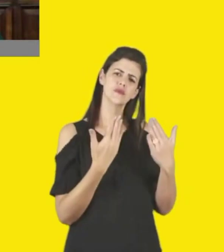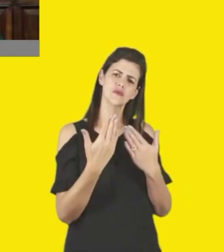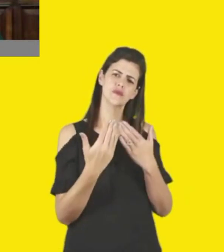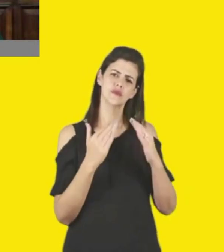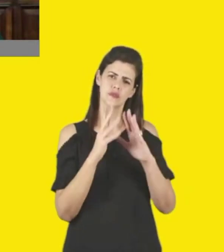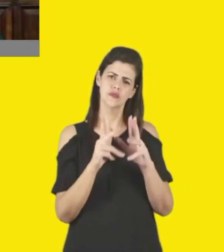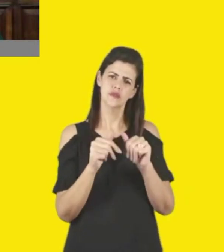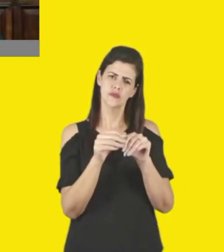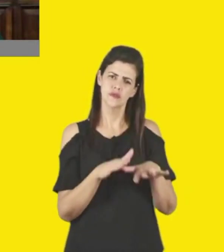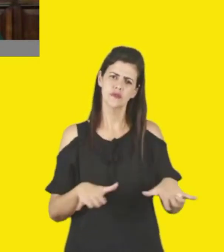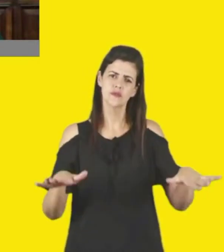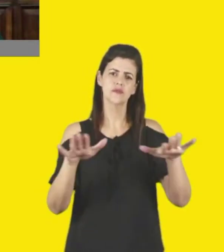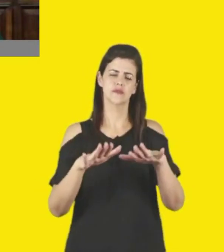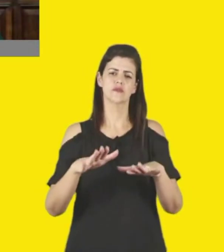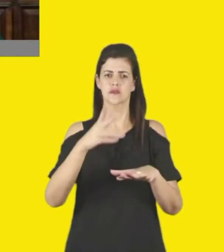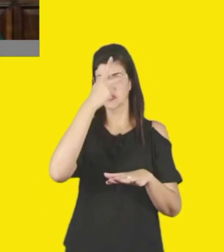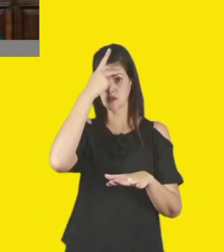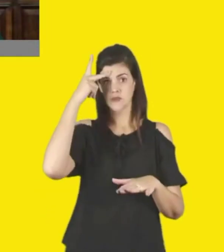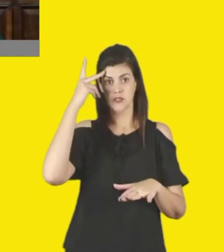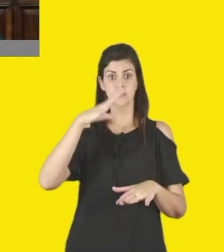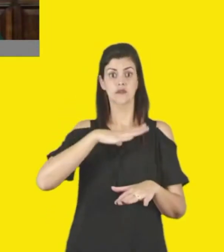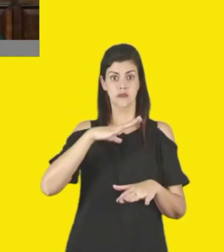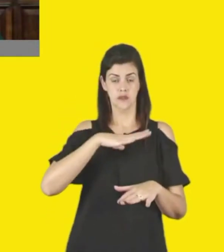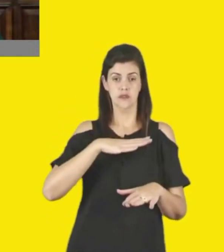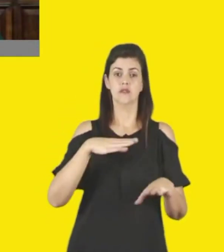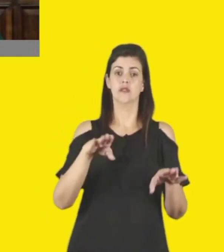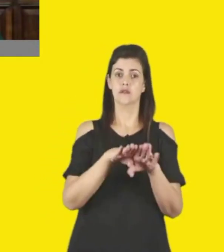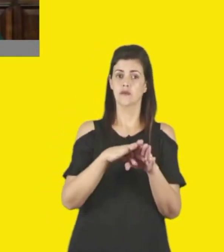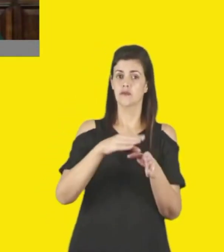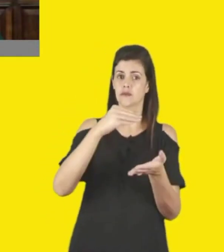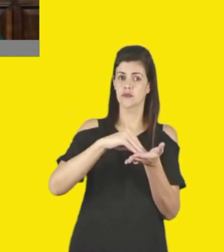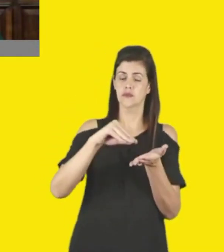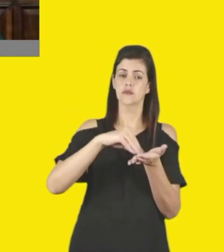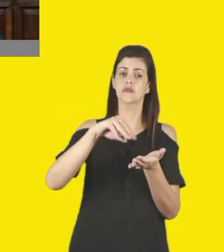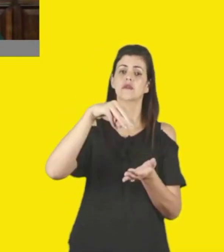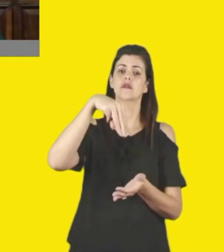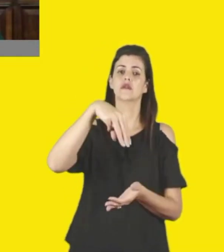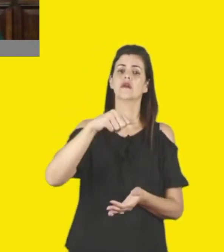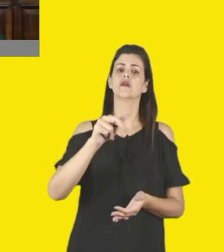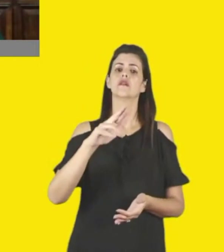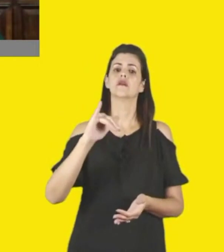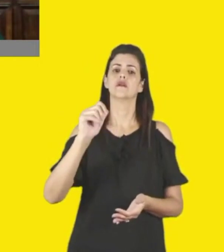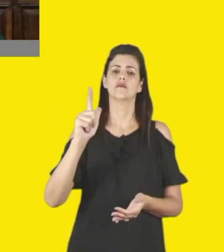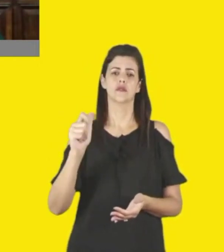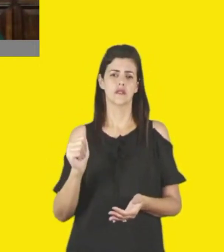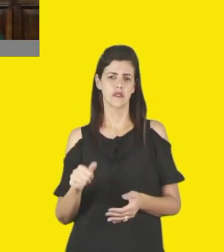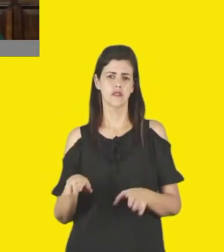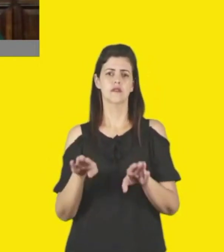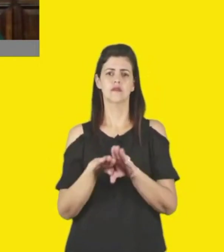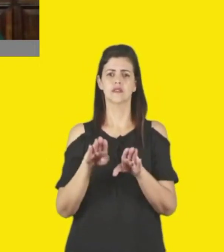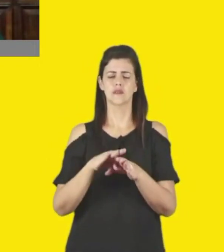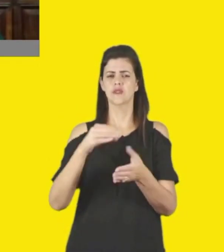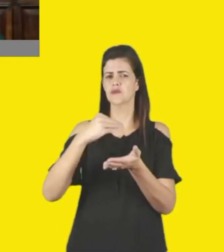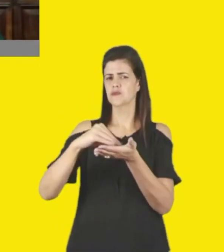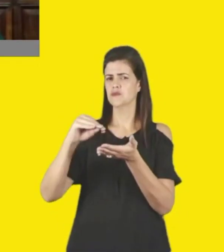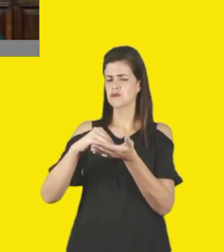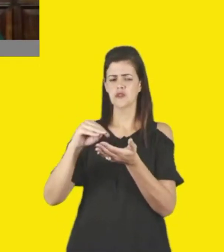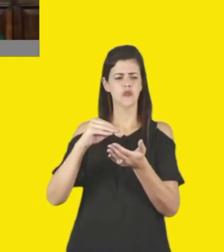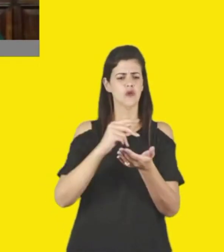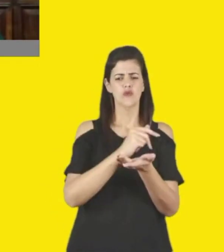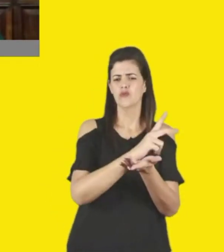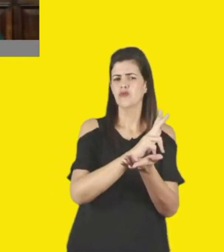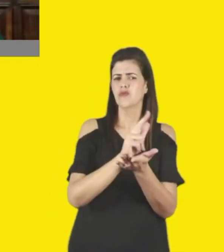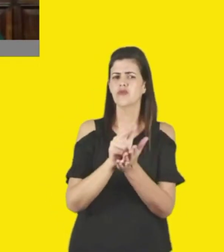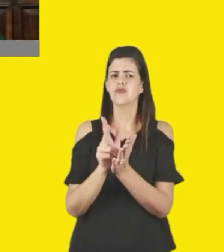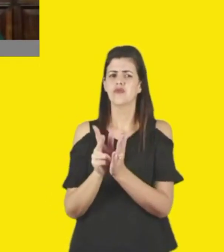estadual, também com Marília, com a Secretaria de Cultura, mas também com a Secretaria Municipal para diversas parcerias ligadas a